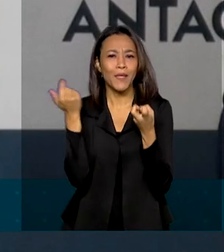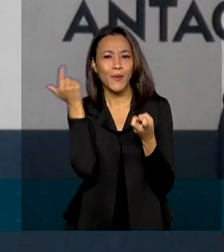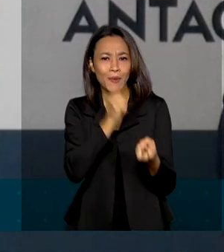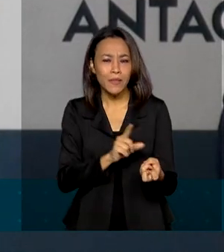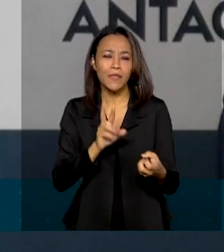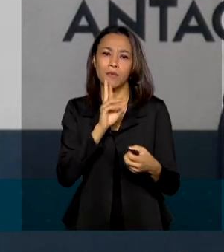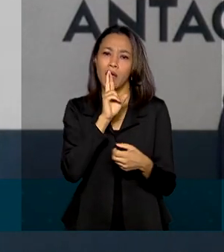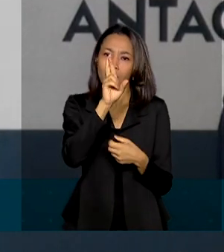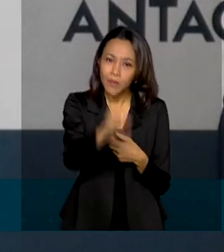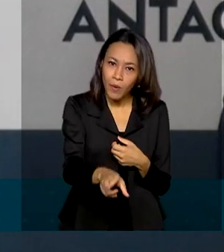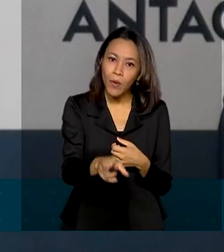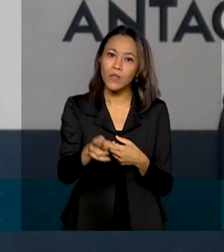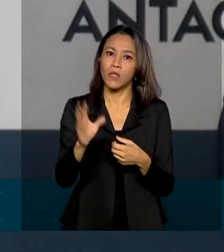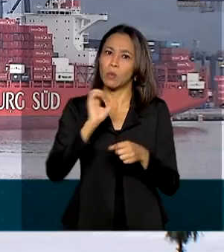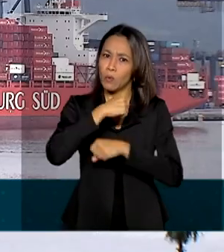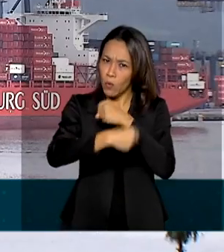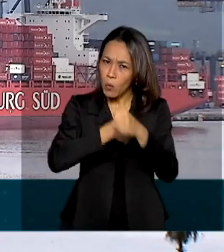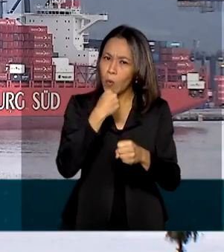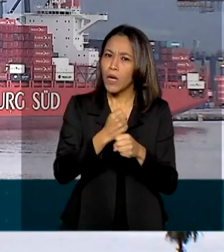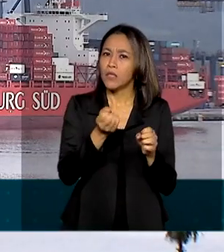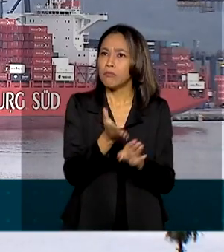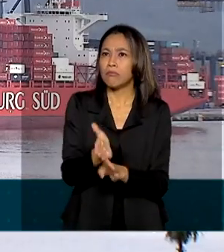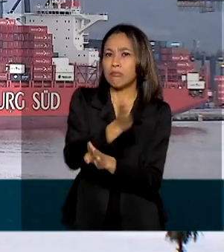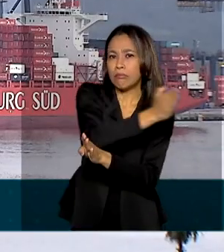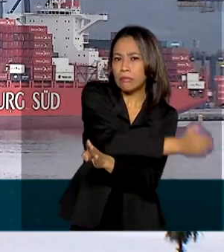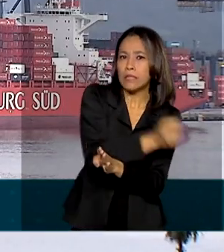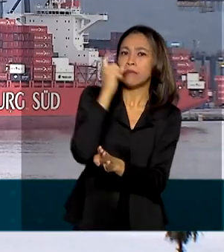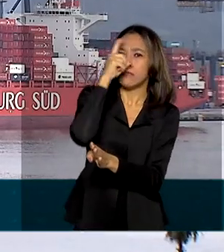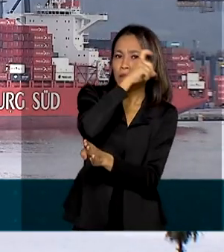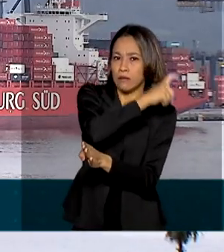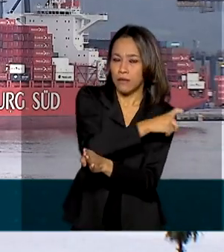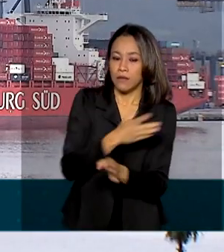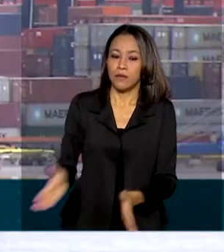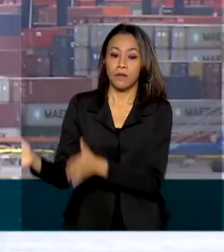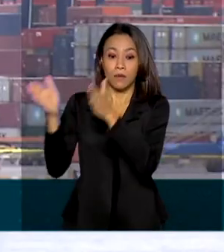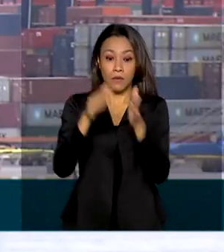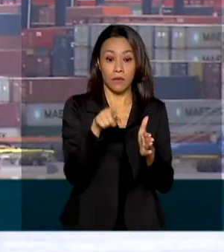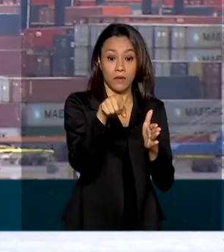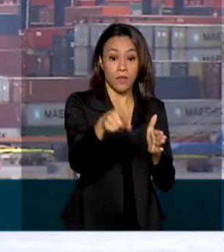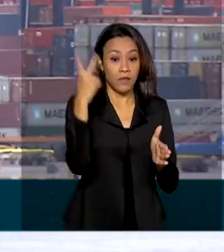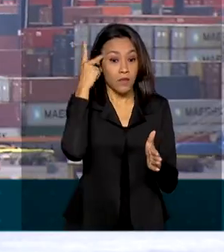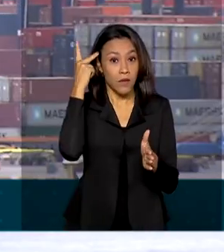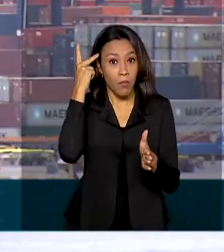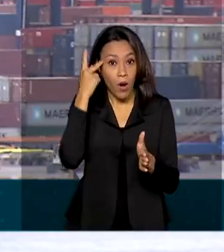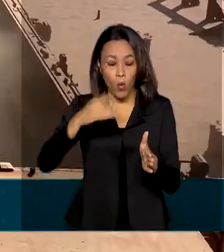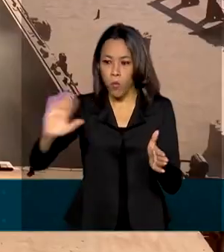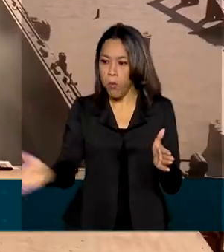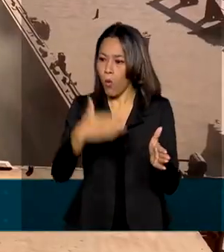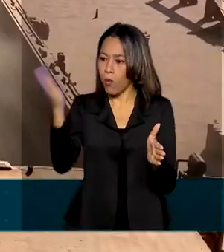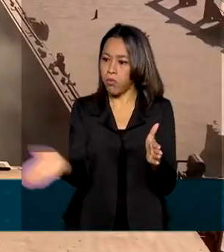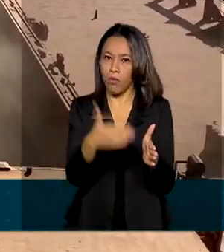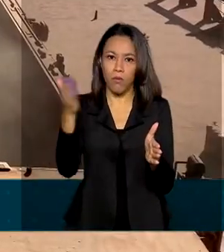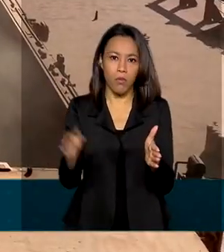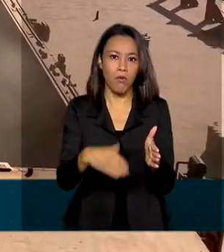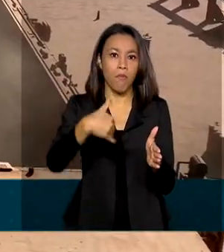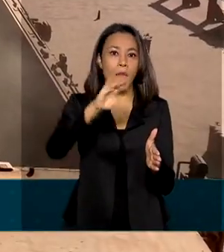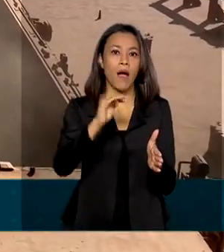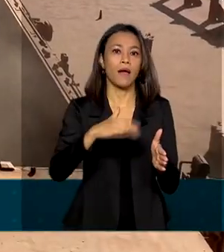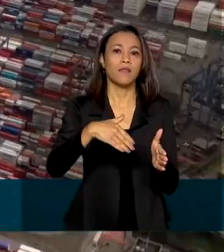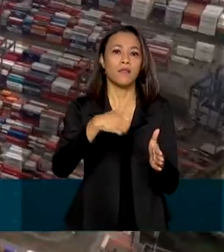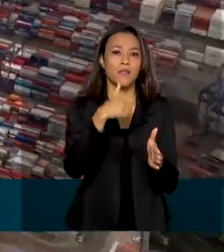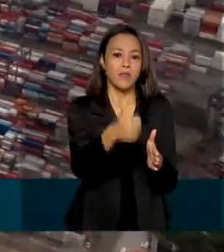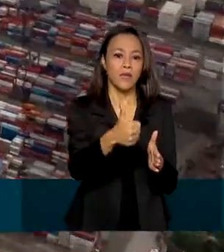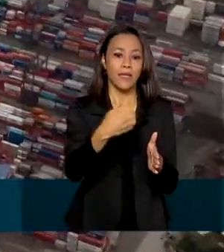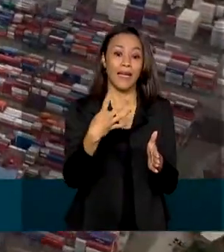respostas depois de um ano tão difícil. O destaque foi para o Porto de Santos, que movimentou mais de 114 milhões de